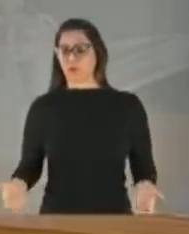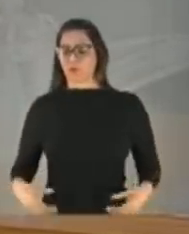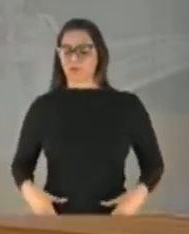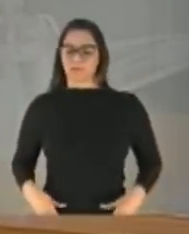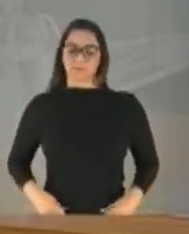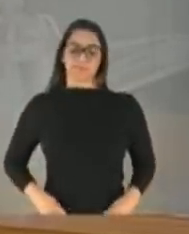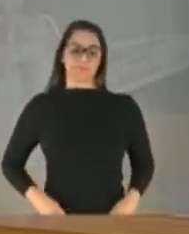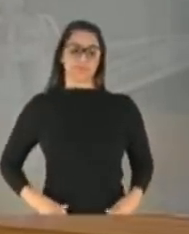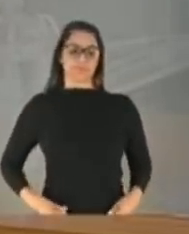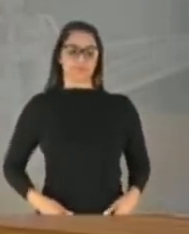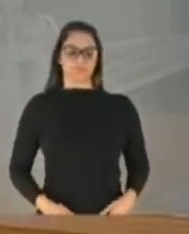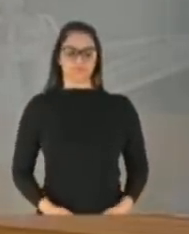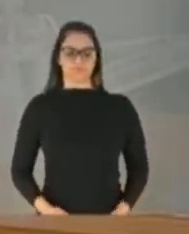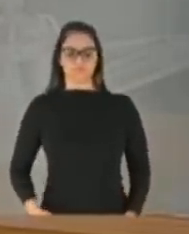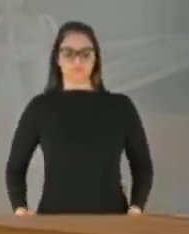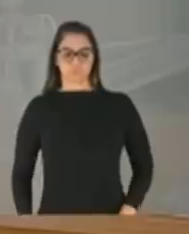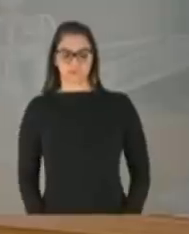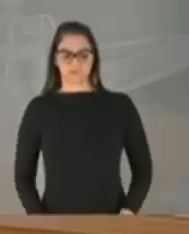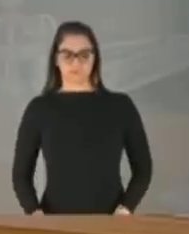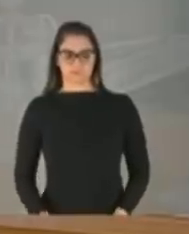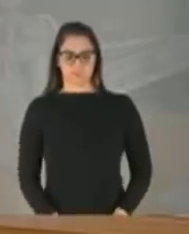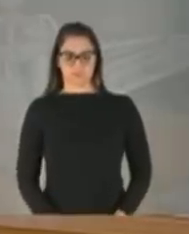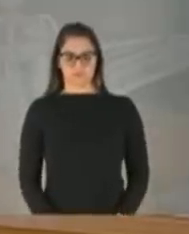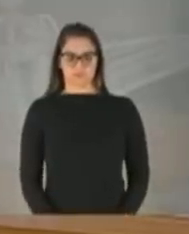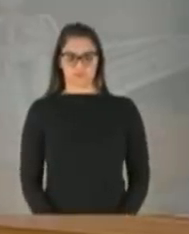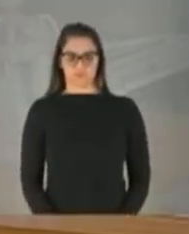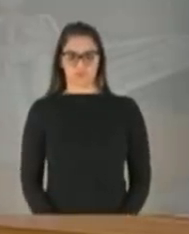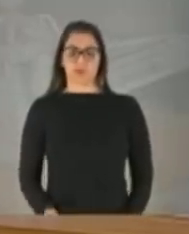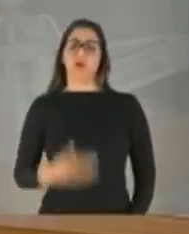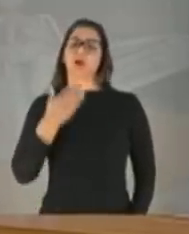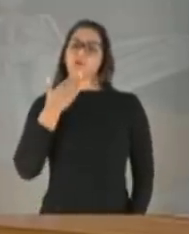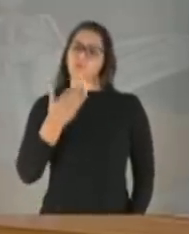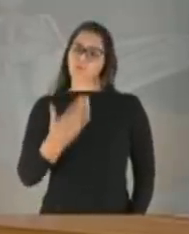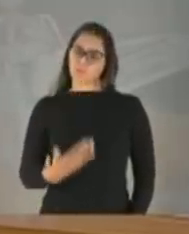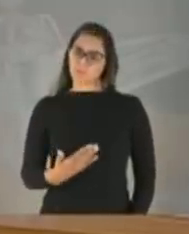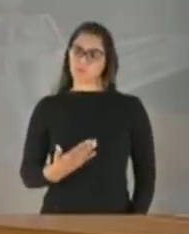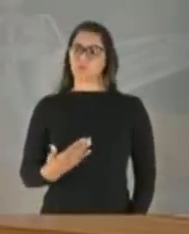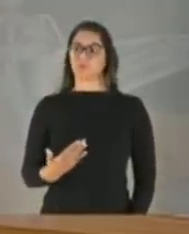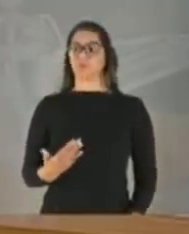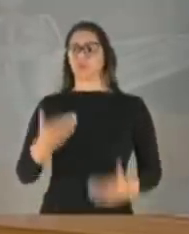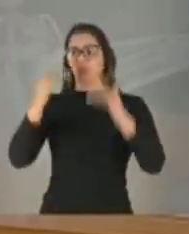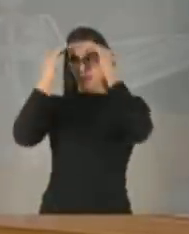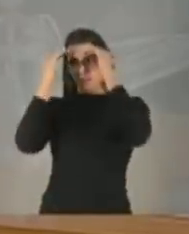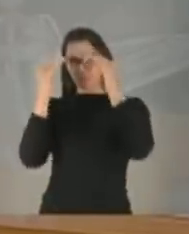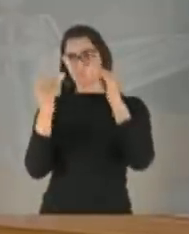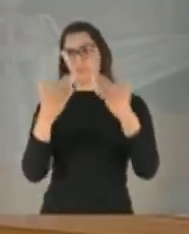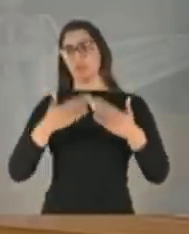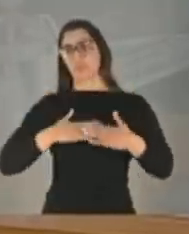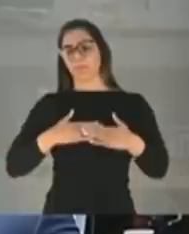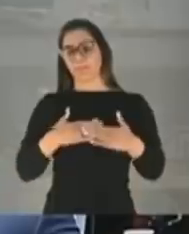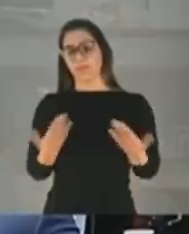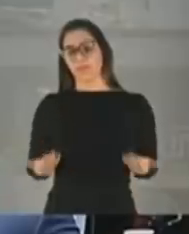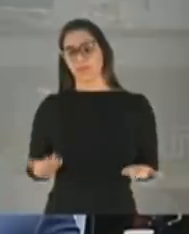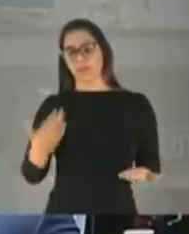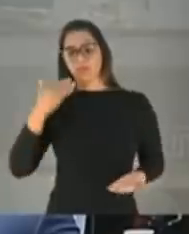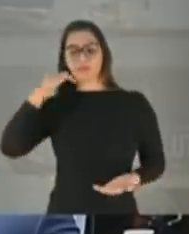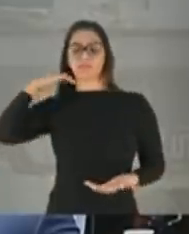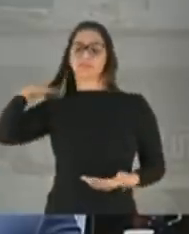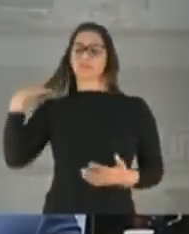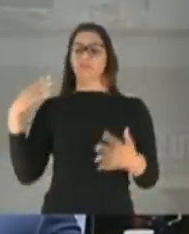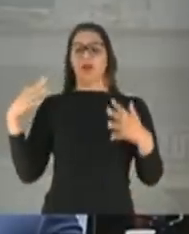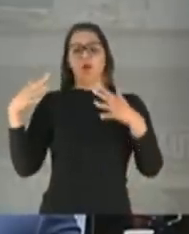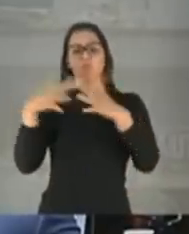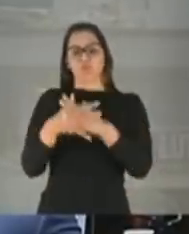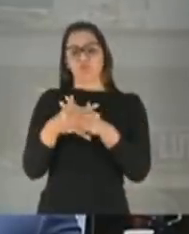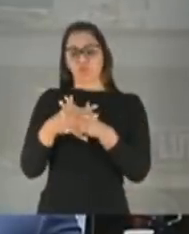se usa um recurso baixo de desinformação. Não, vídeos sem contextualização de data. Eu vou pedir que me assegure a vídeos do depoente